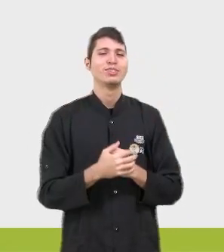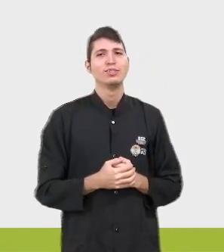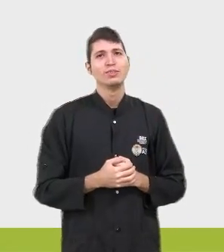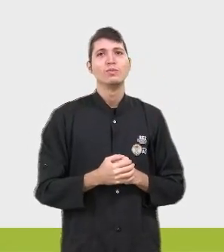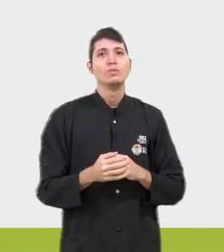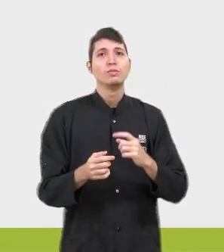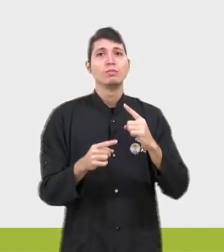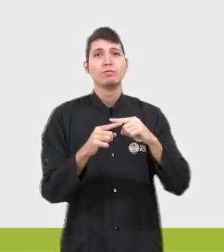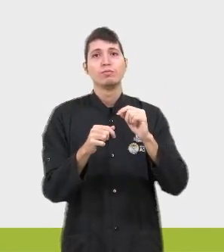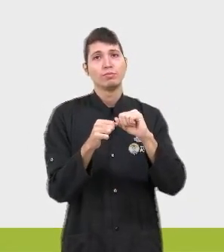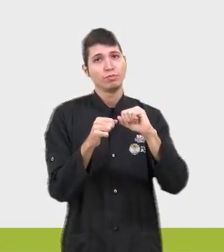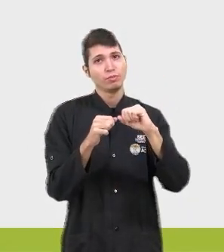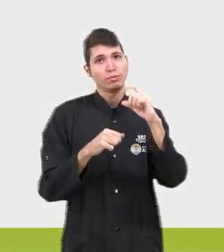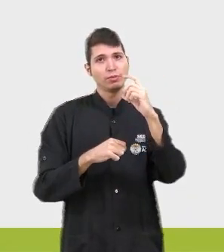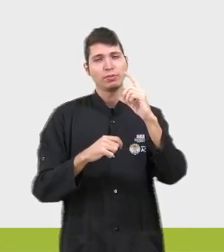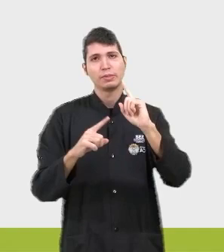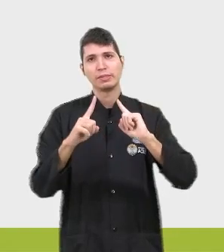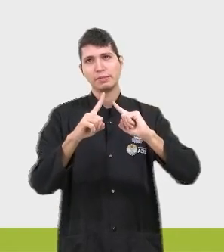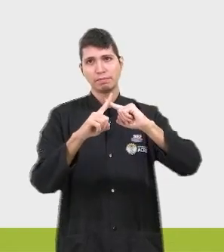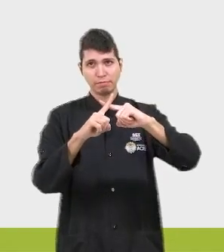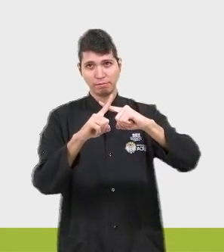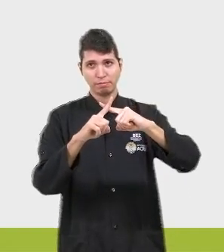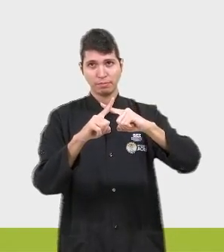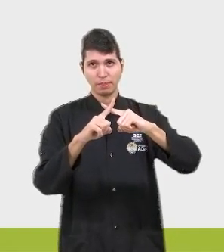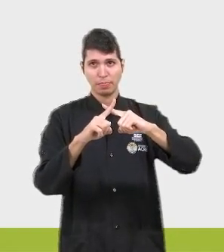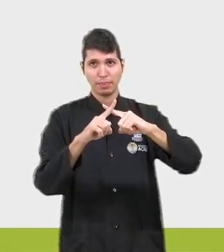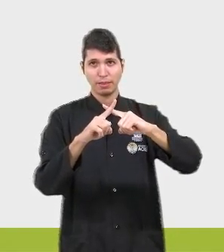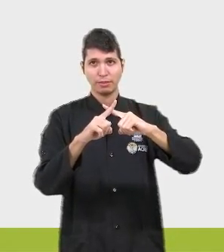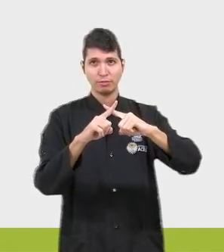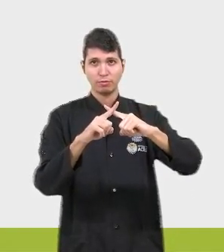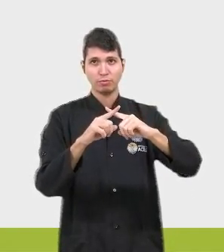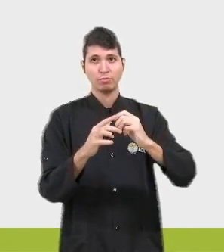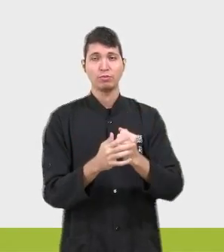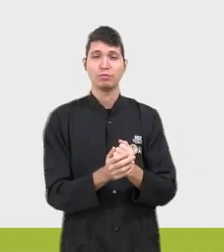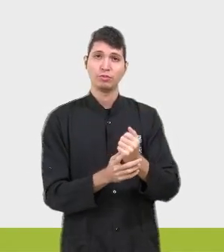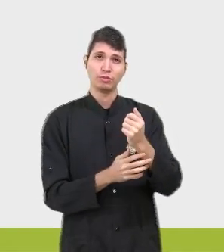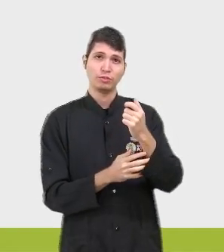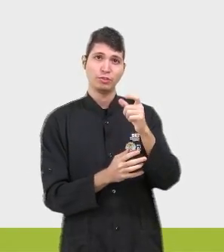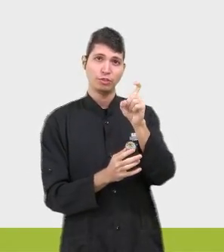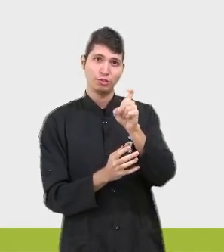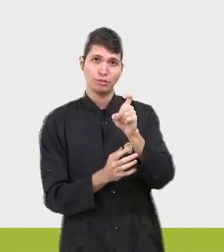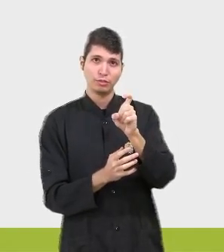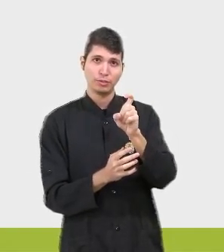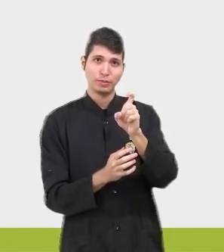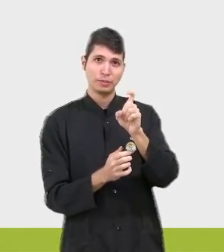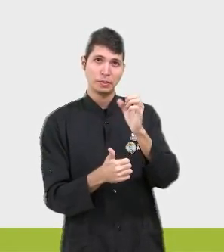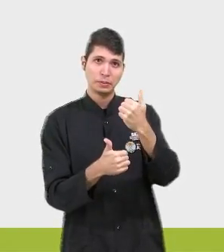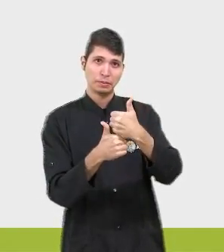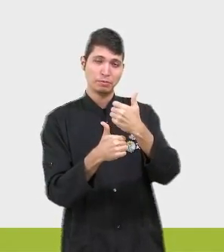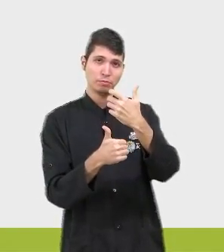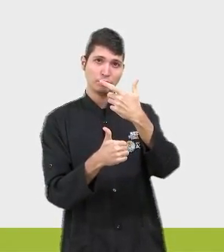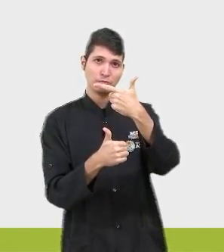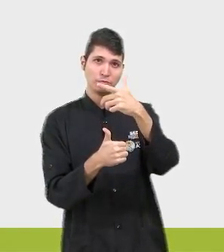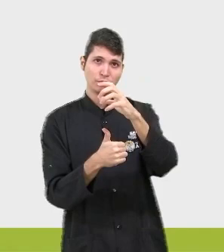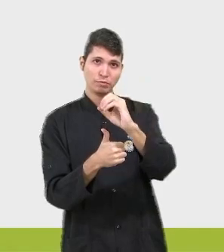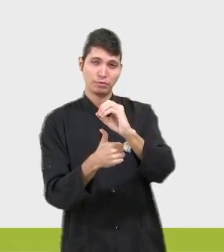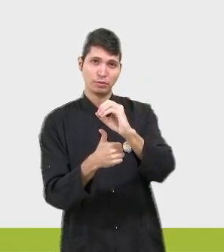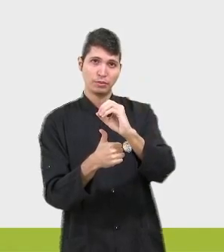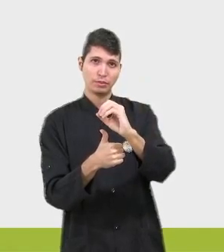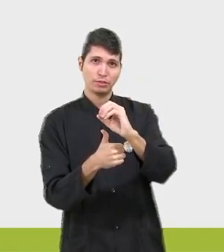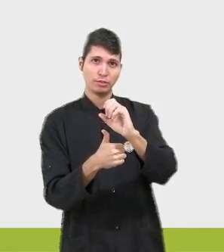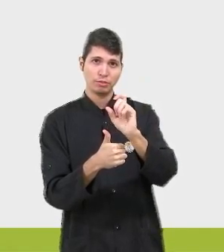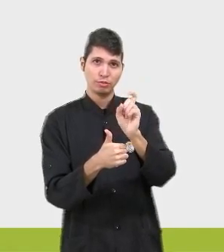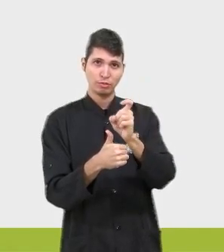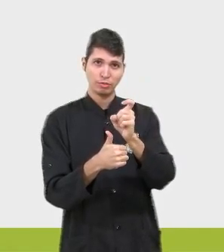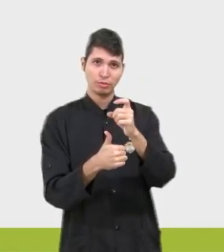multiplicação desses carinhas aí, ó. Você sai multiplicando menos X por 20, olha aí, E X por menos X,